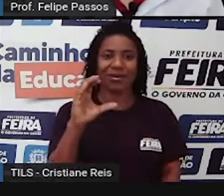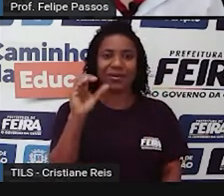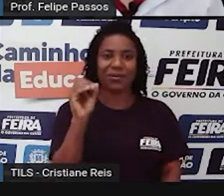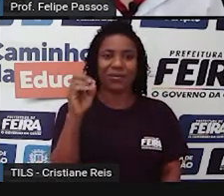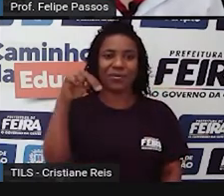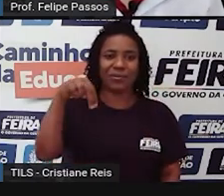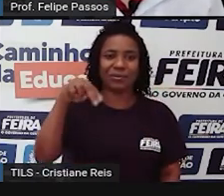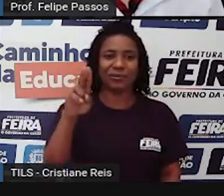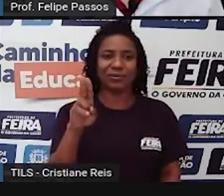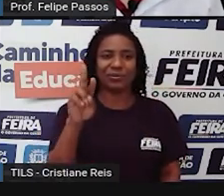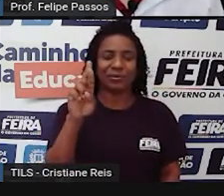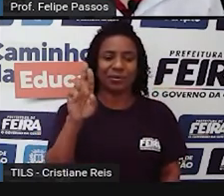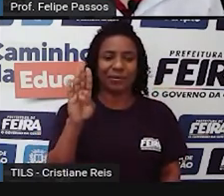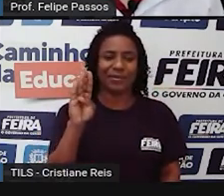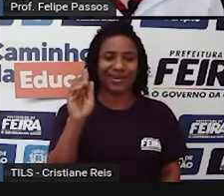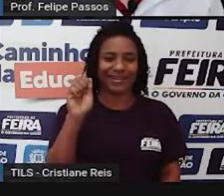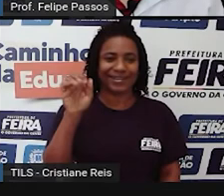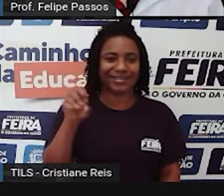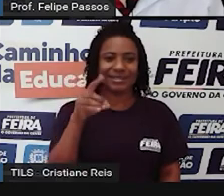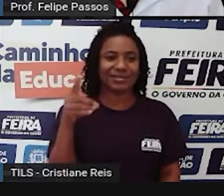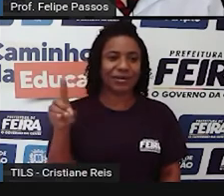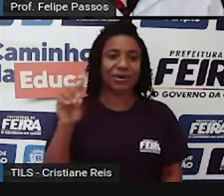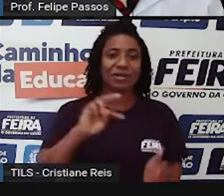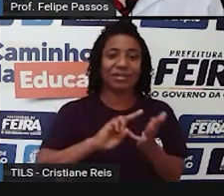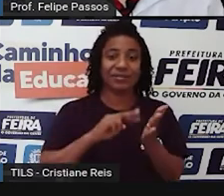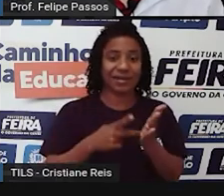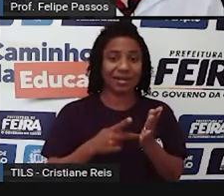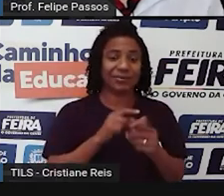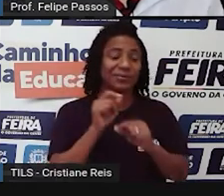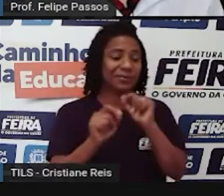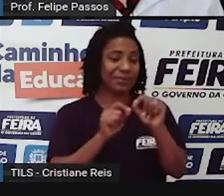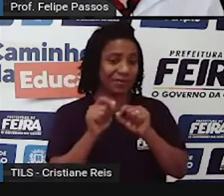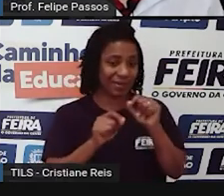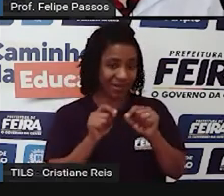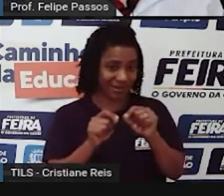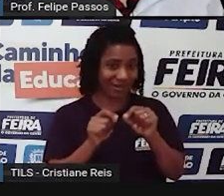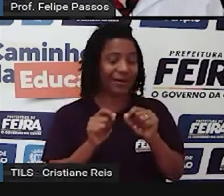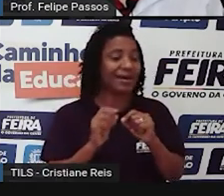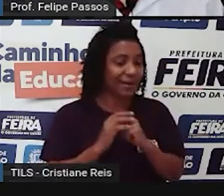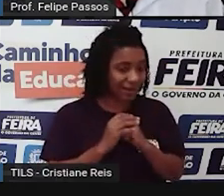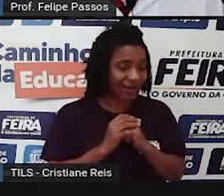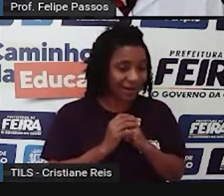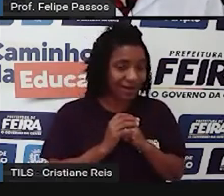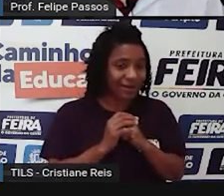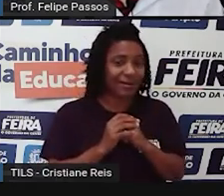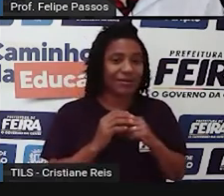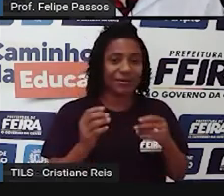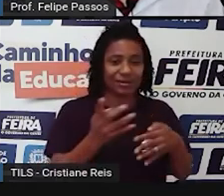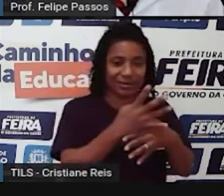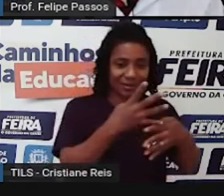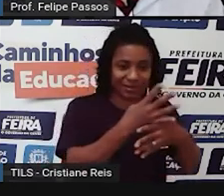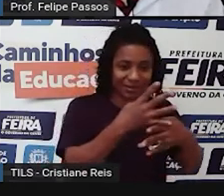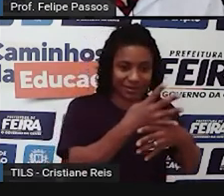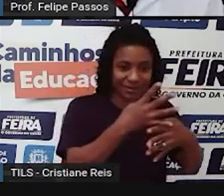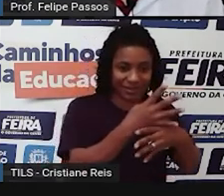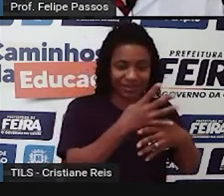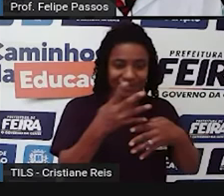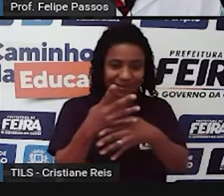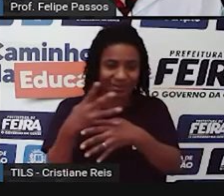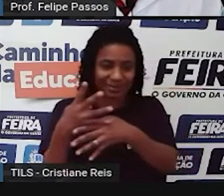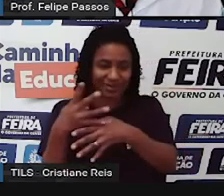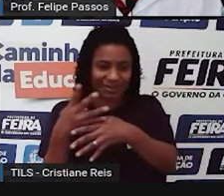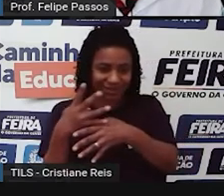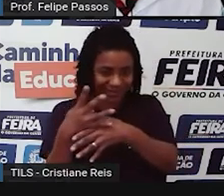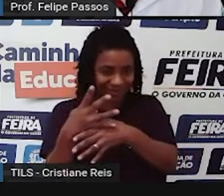né, urbanização. E é justamente quando você tem duas cidades próximas e elas vão crescendo tanto que as suas